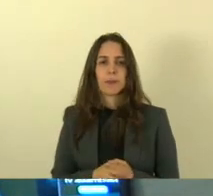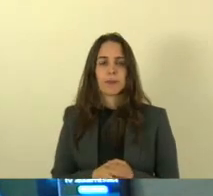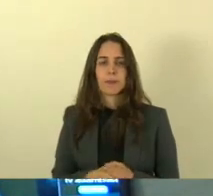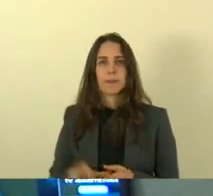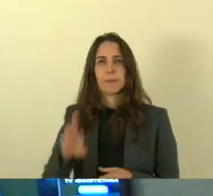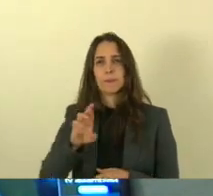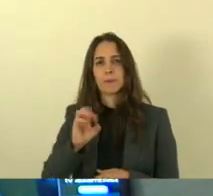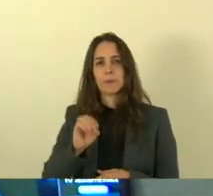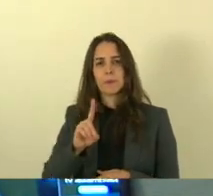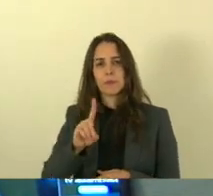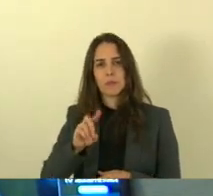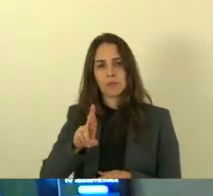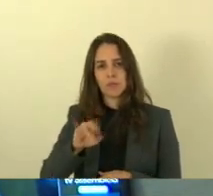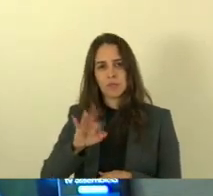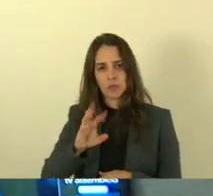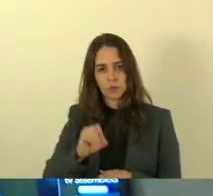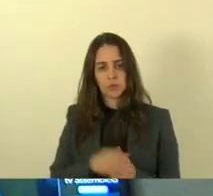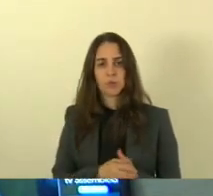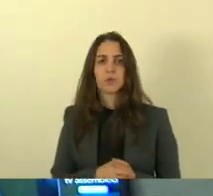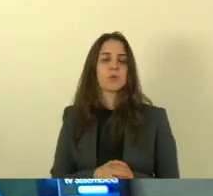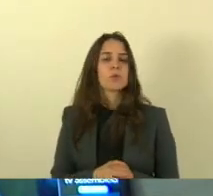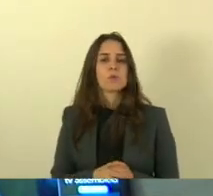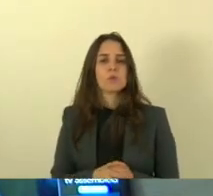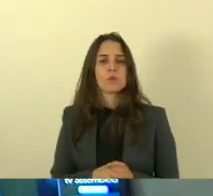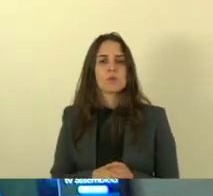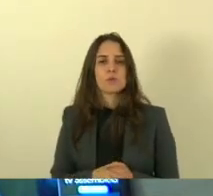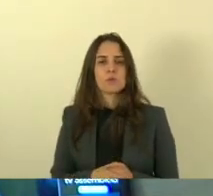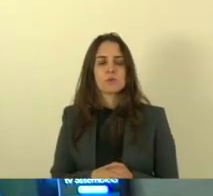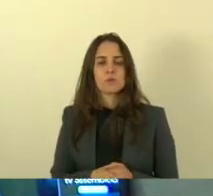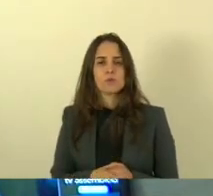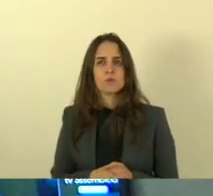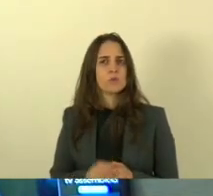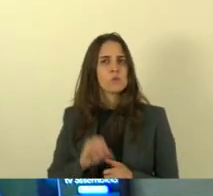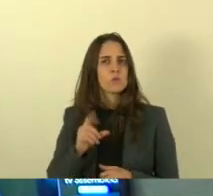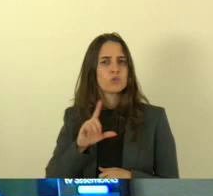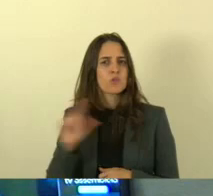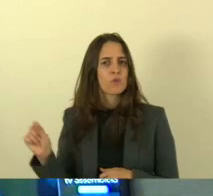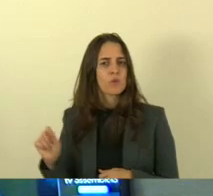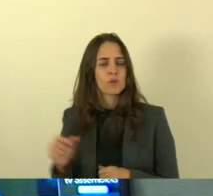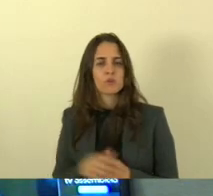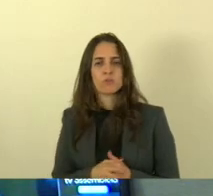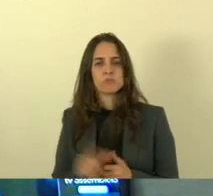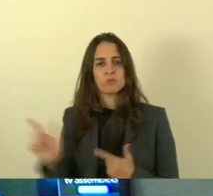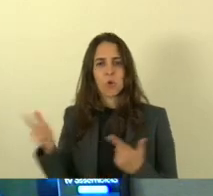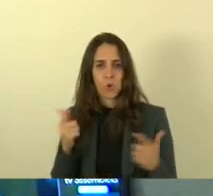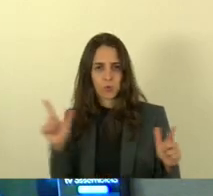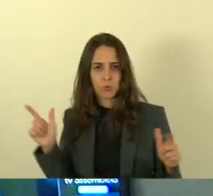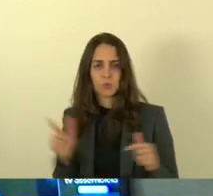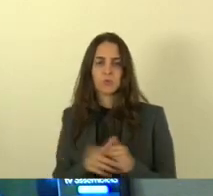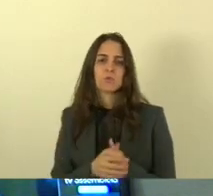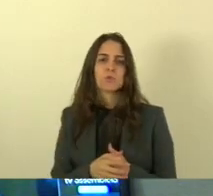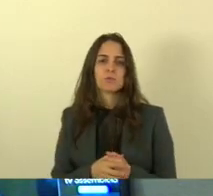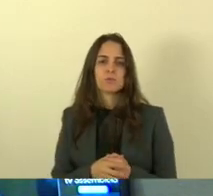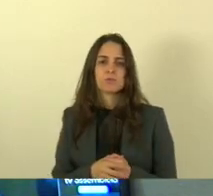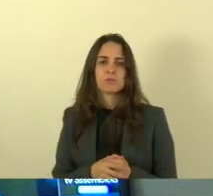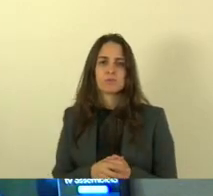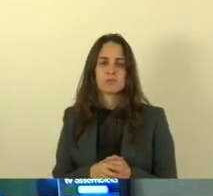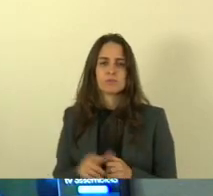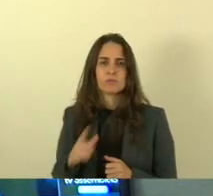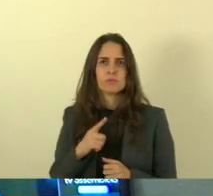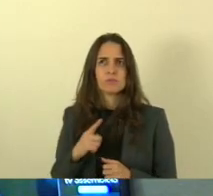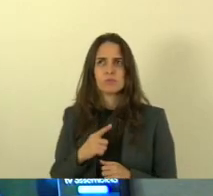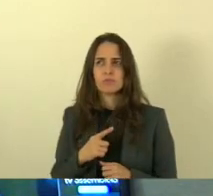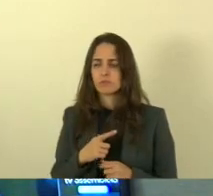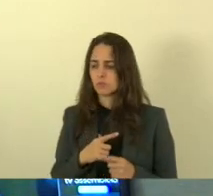Rodrigo tem Rodrigo aí? Rodrigo já foi e outros na verdade tem dois,